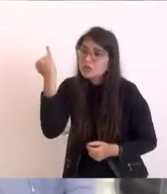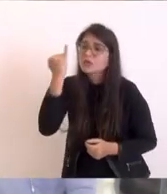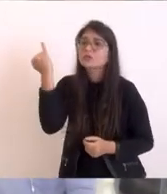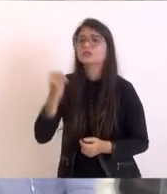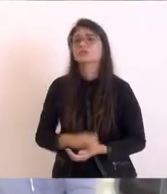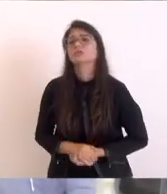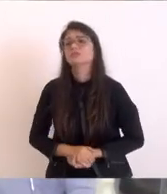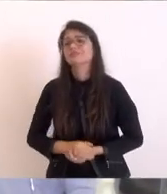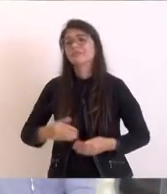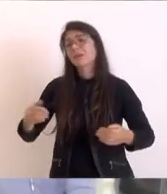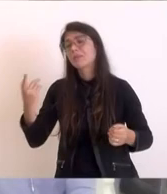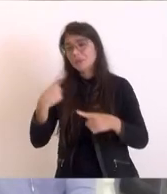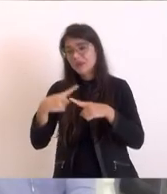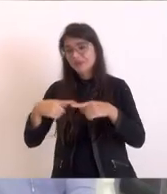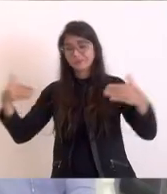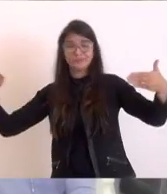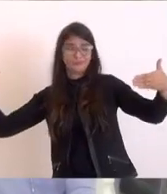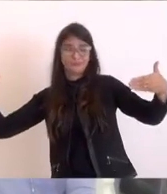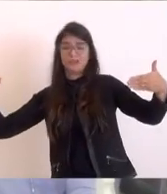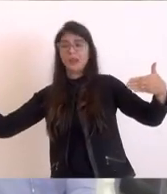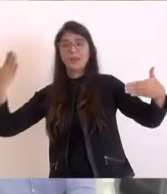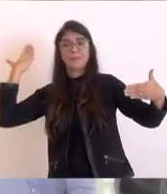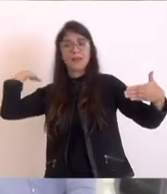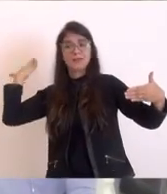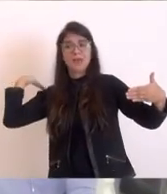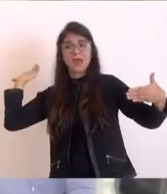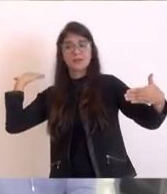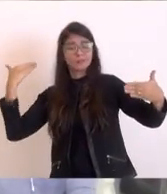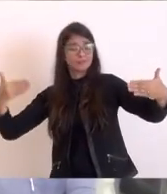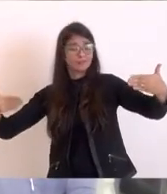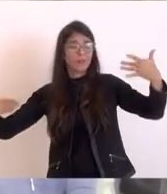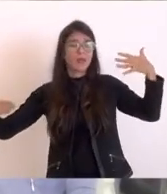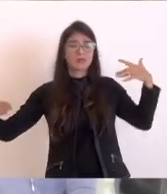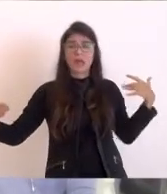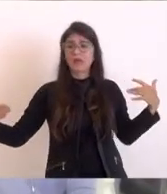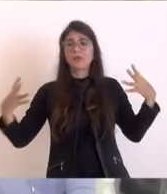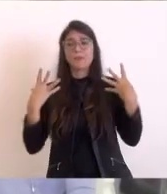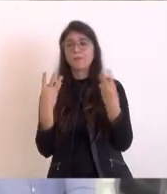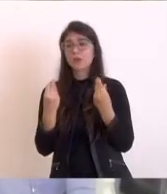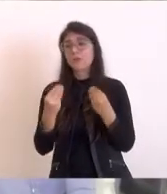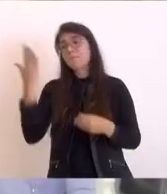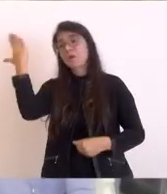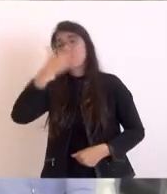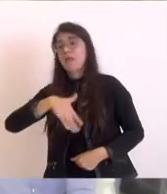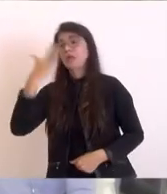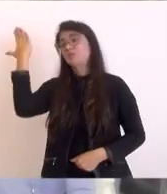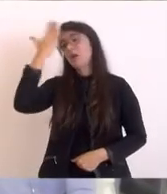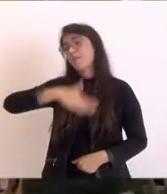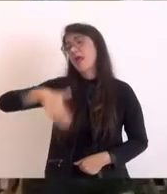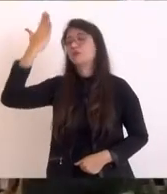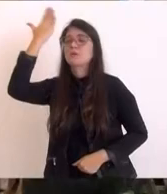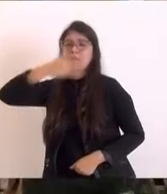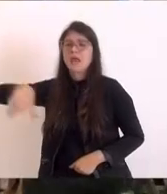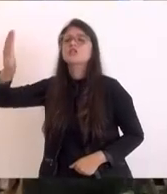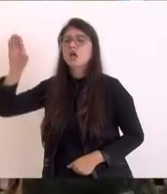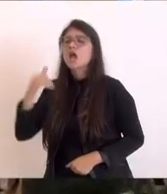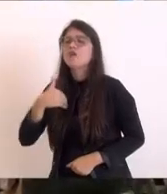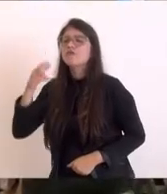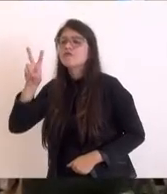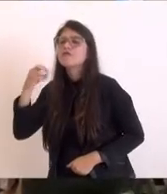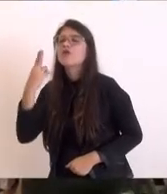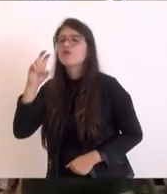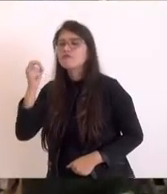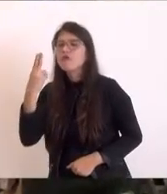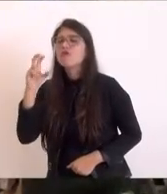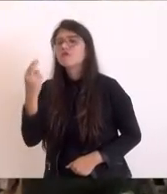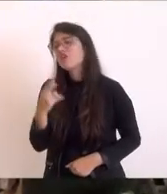retrovisor tantas promessas, como o senhor falou, tantas inaugurações, tantos coquetéis e nada a ter feito, nós estamos apostando.